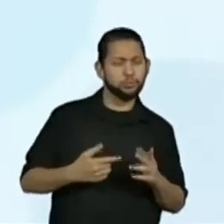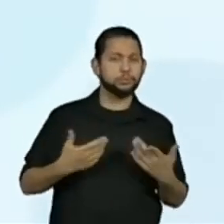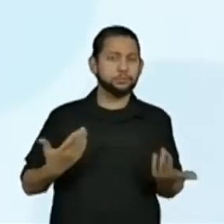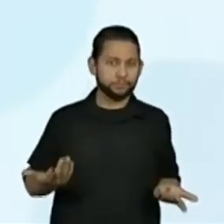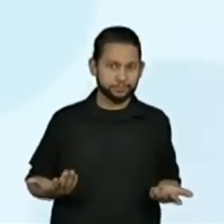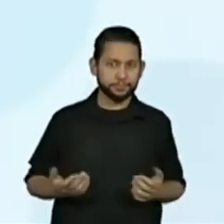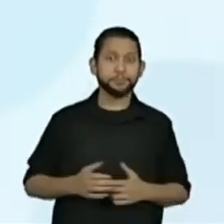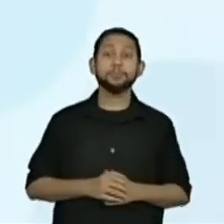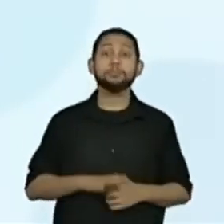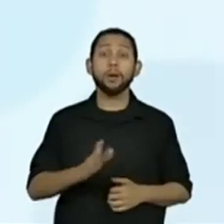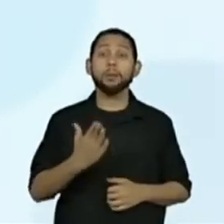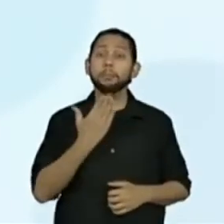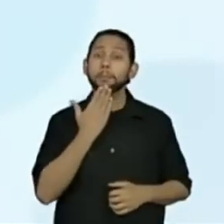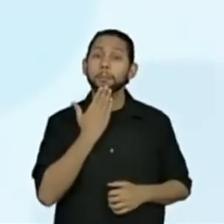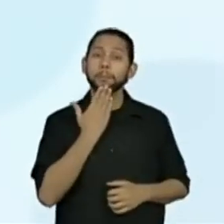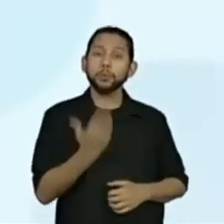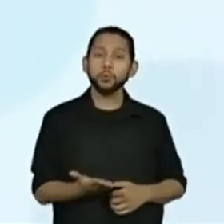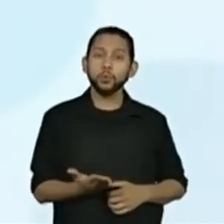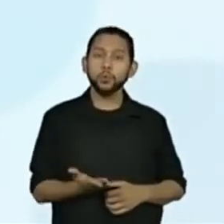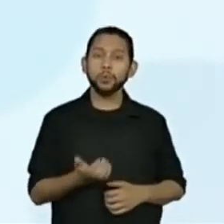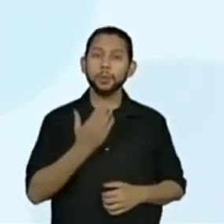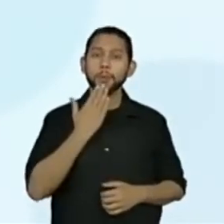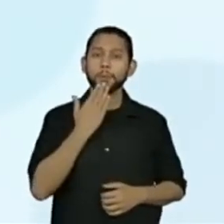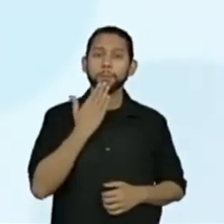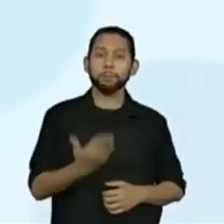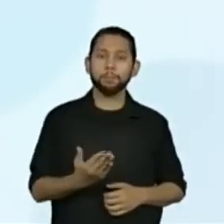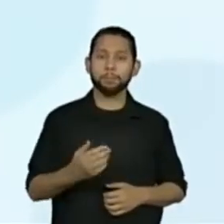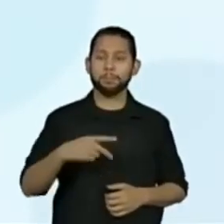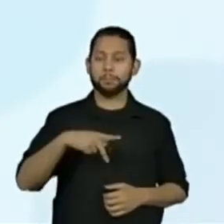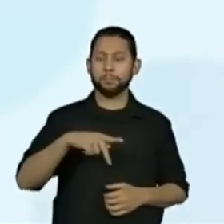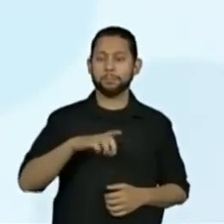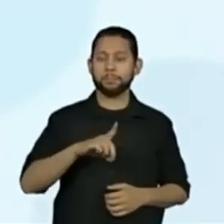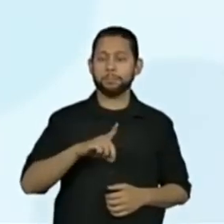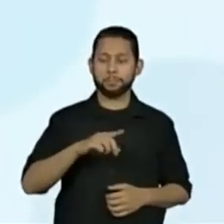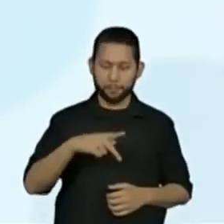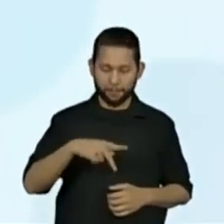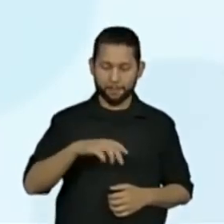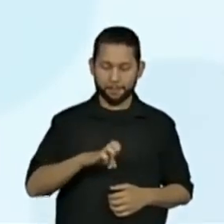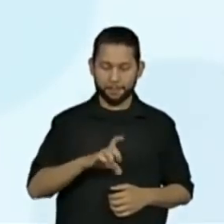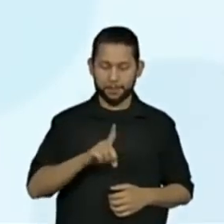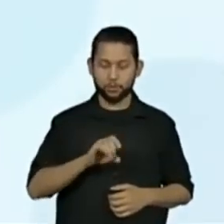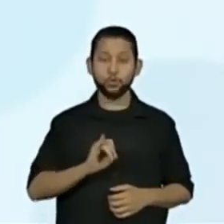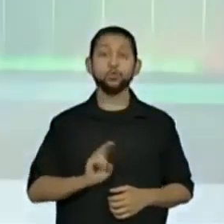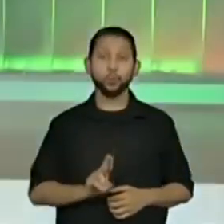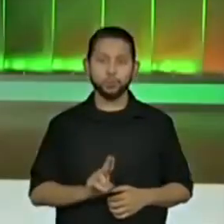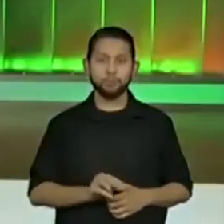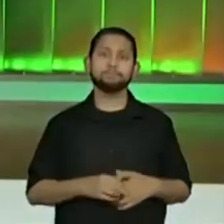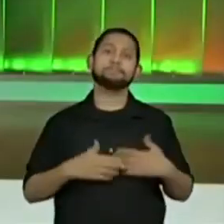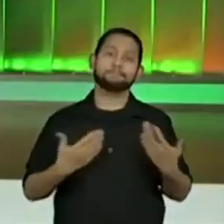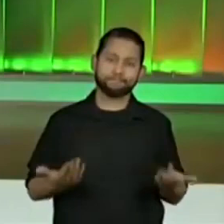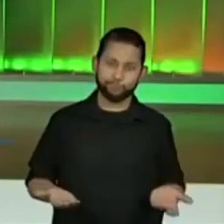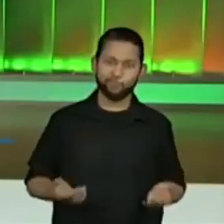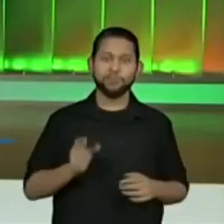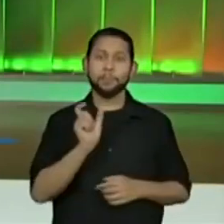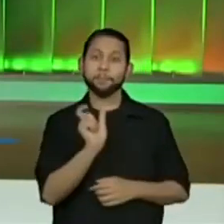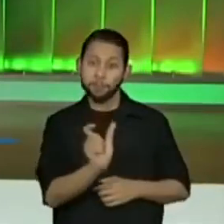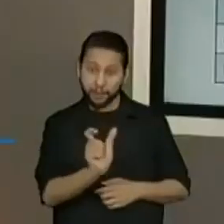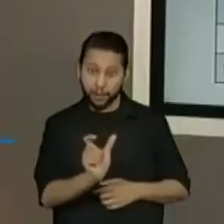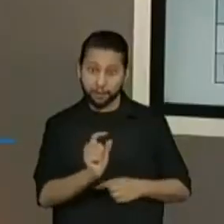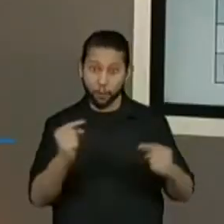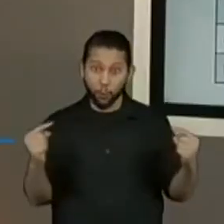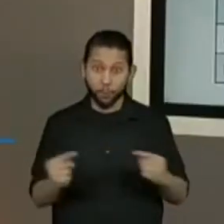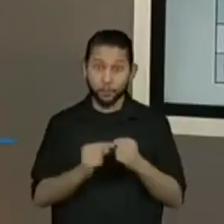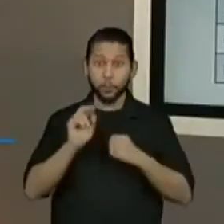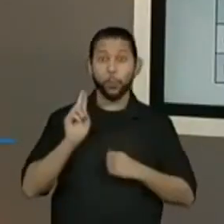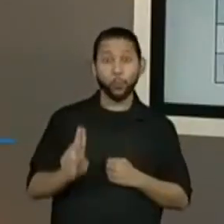pediu. Olha só, a professora Cláudia já antecipou a dica que eu ia dar. Palavras terminadas em U